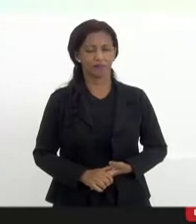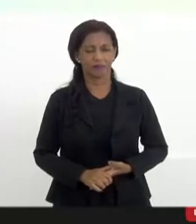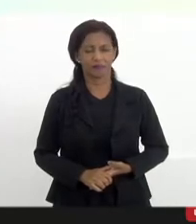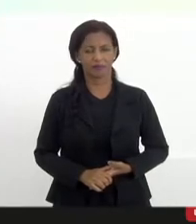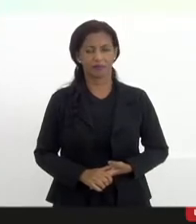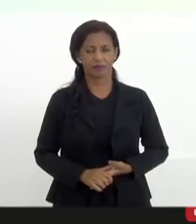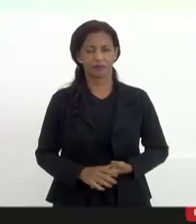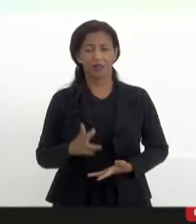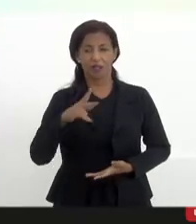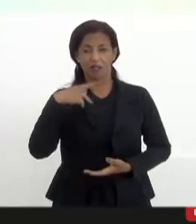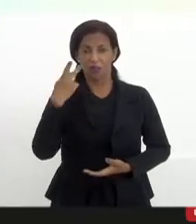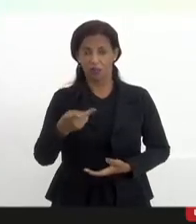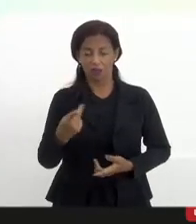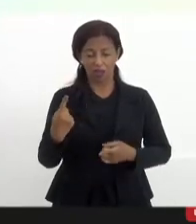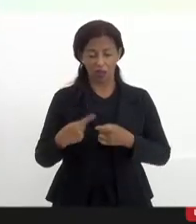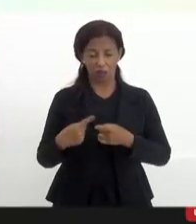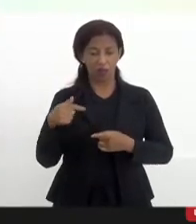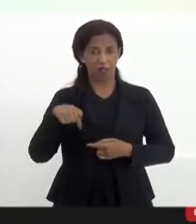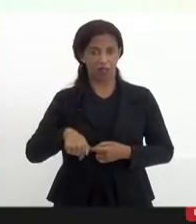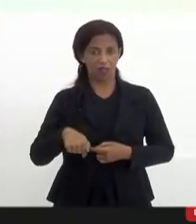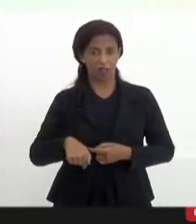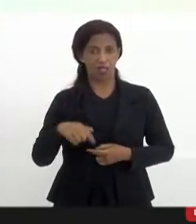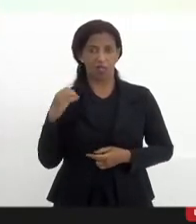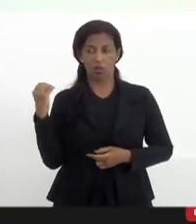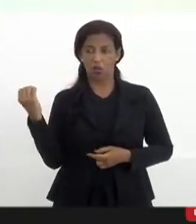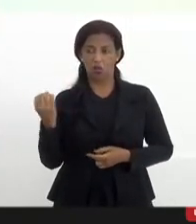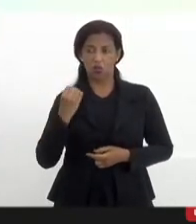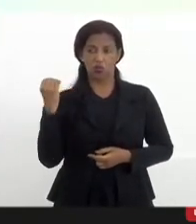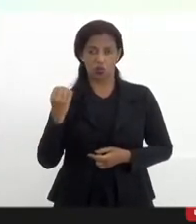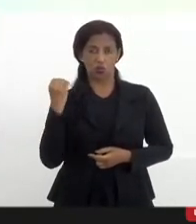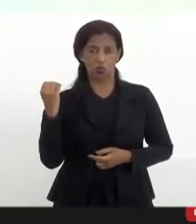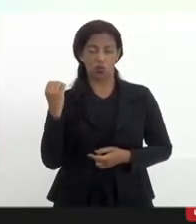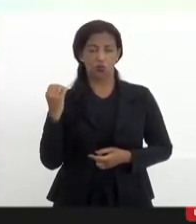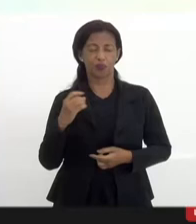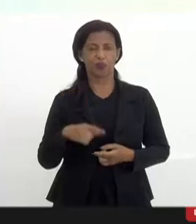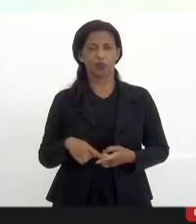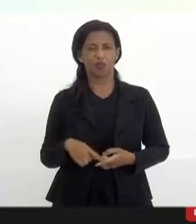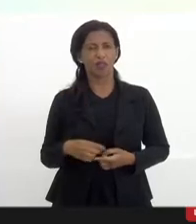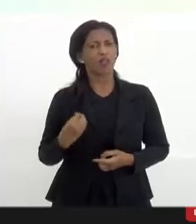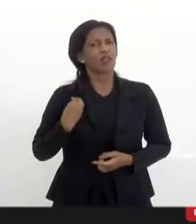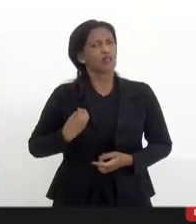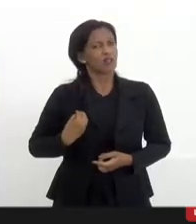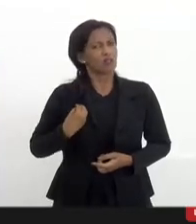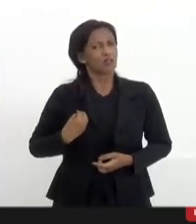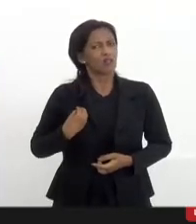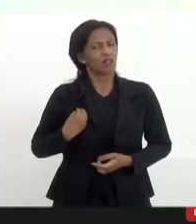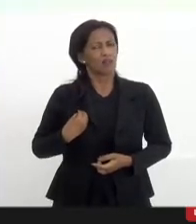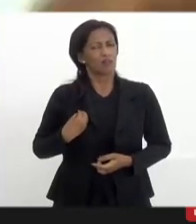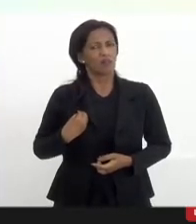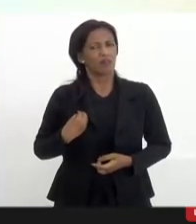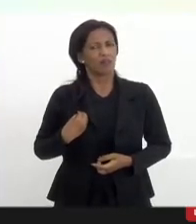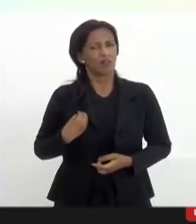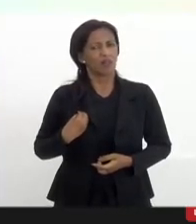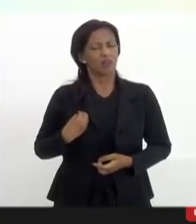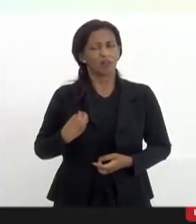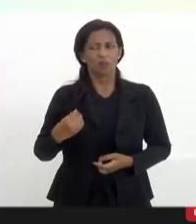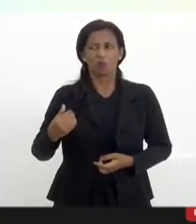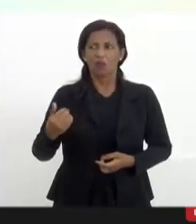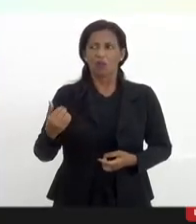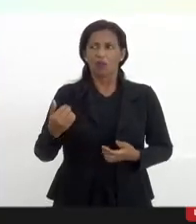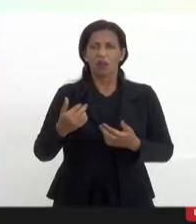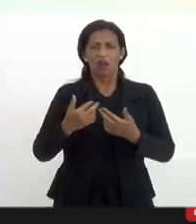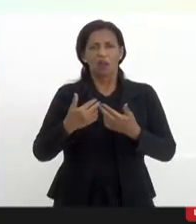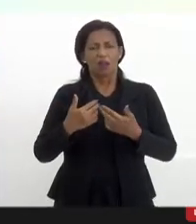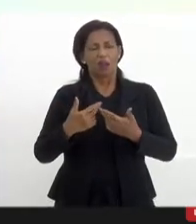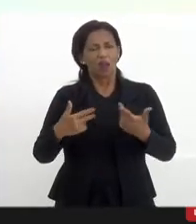digo isso porque nós aqui no Sul, principalmente do Estado de Santa Catarina, está vivenciando algo inimaginável